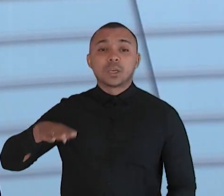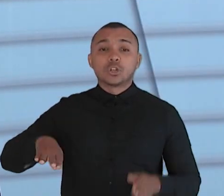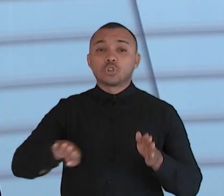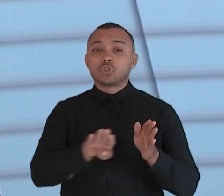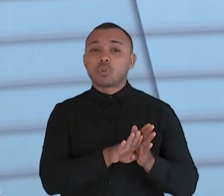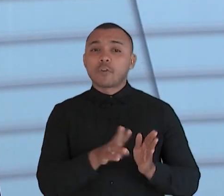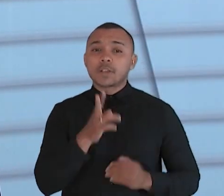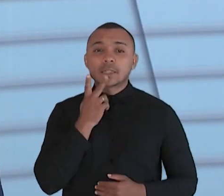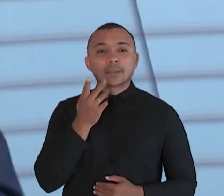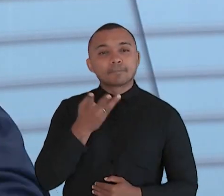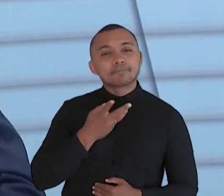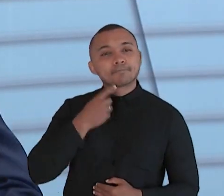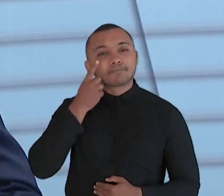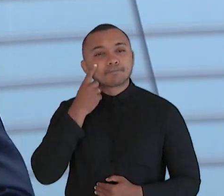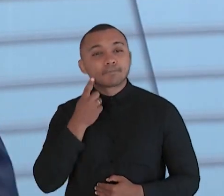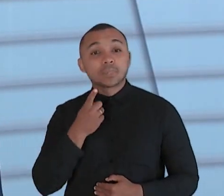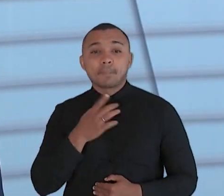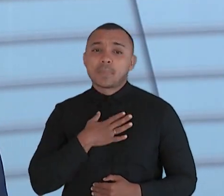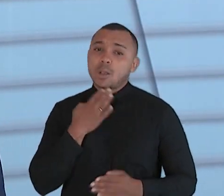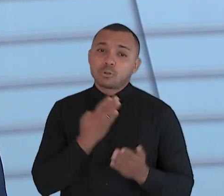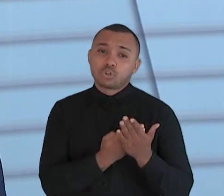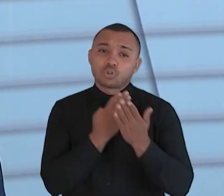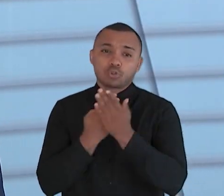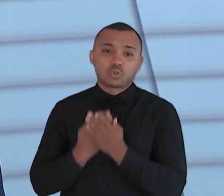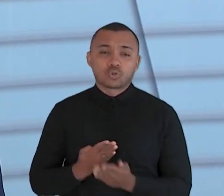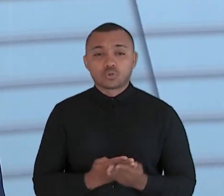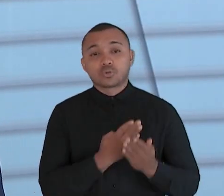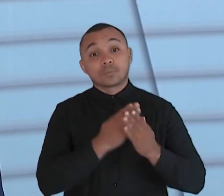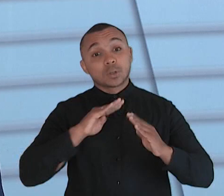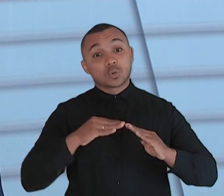para conhecer, estudei a minha vida toda em escola pública,